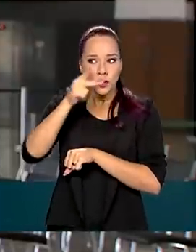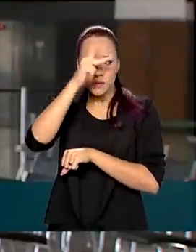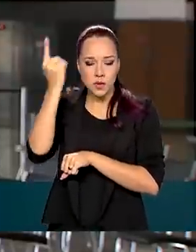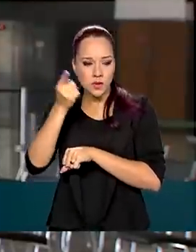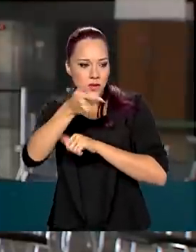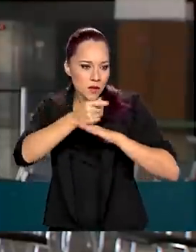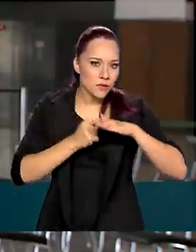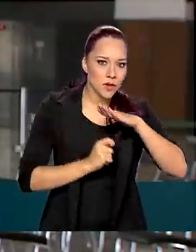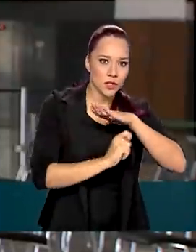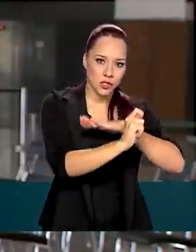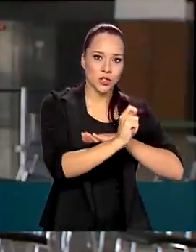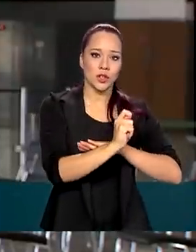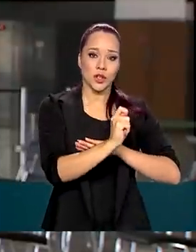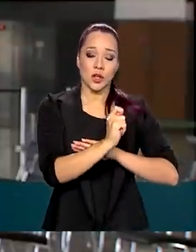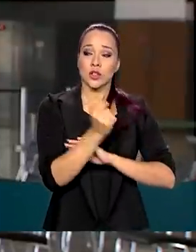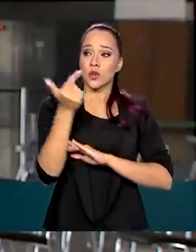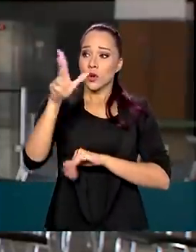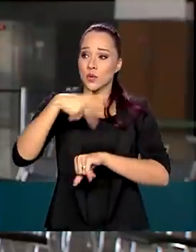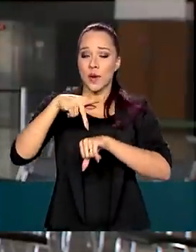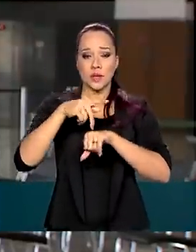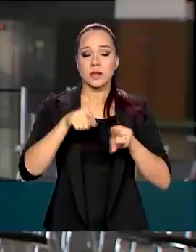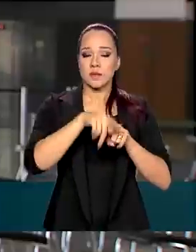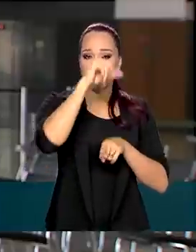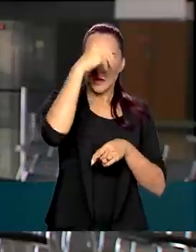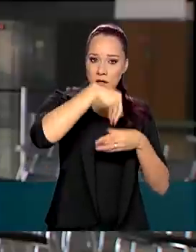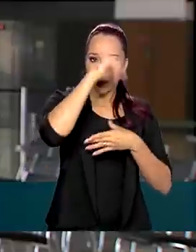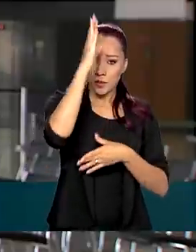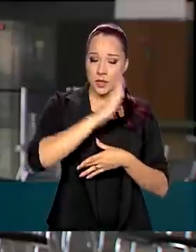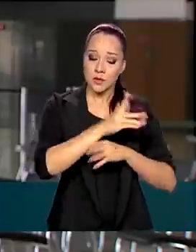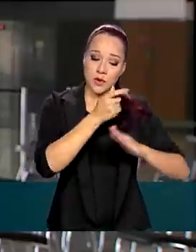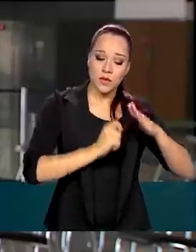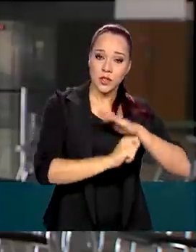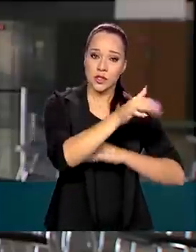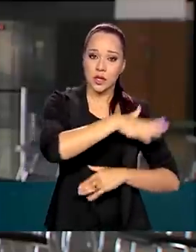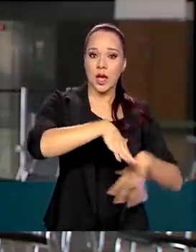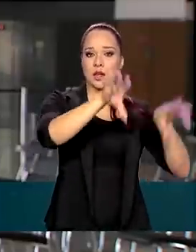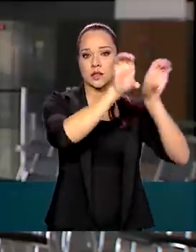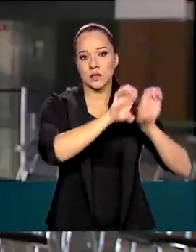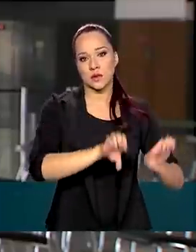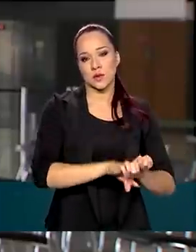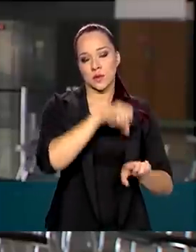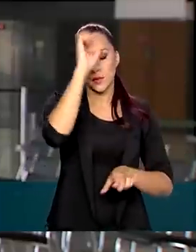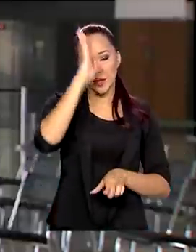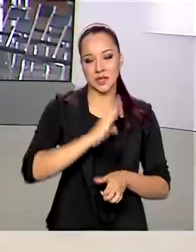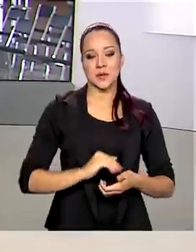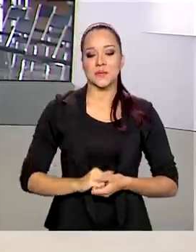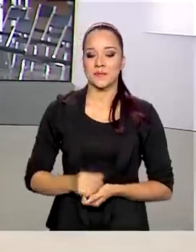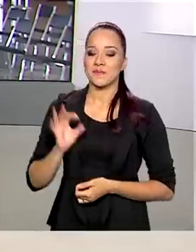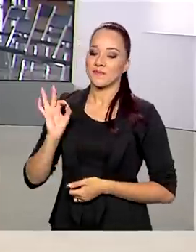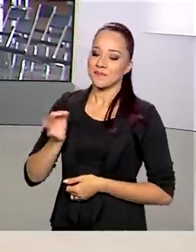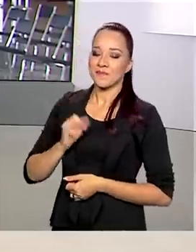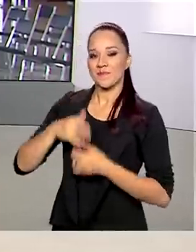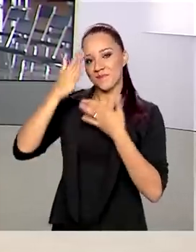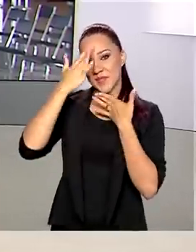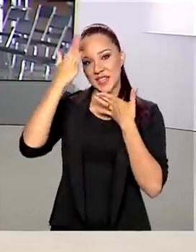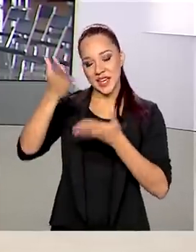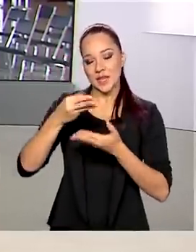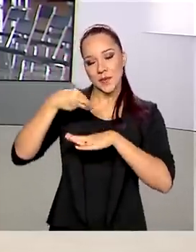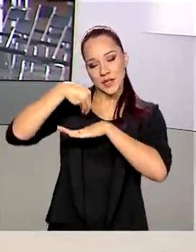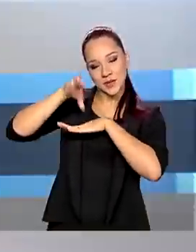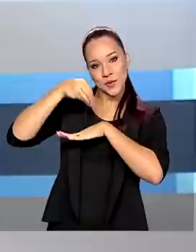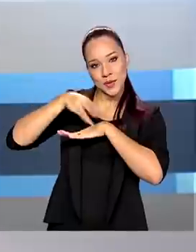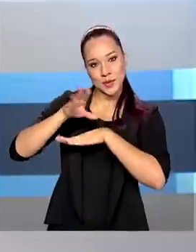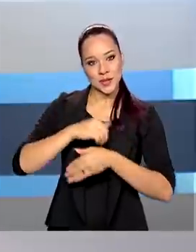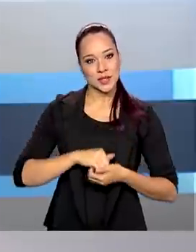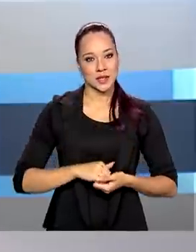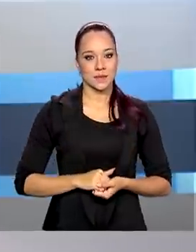internos, principalmente para o setor da infraestrutura do país. Renata. Perfeito, Glauco. Obrigada pelas suas informações.